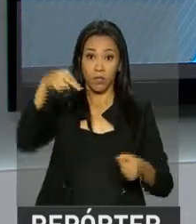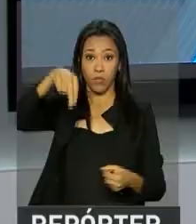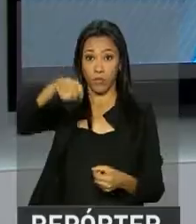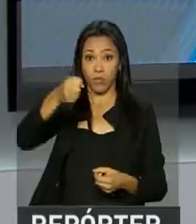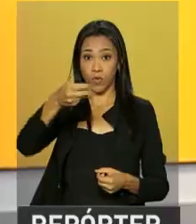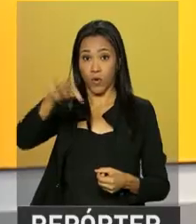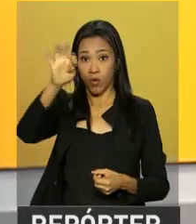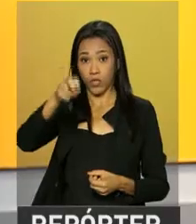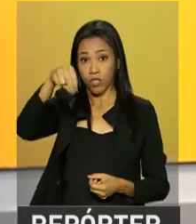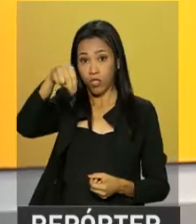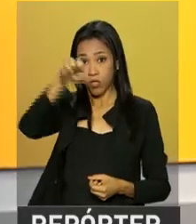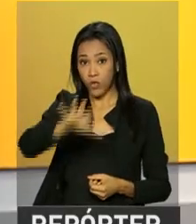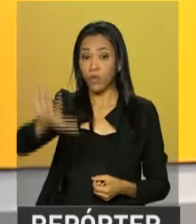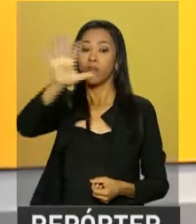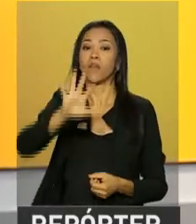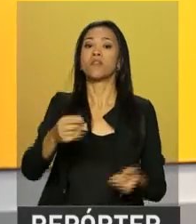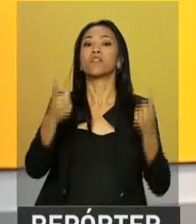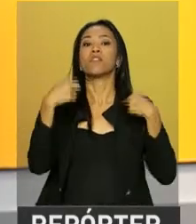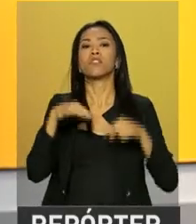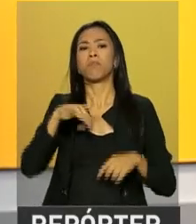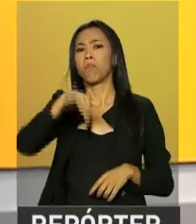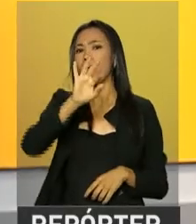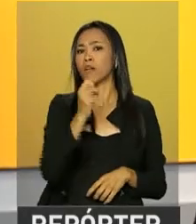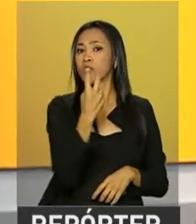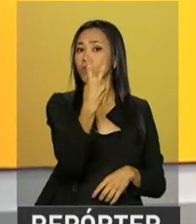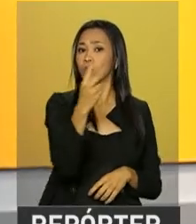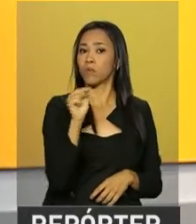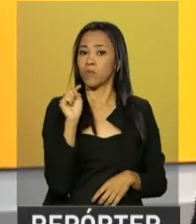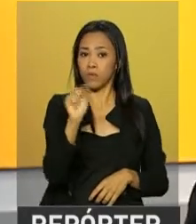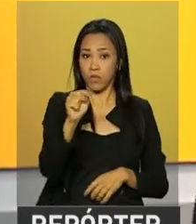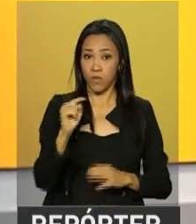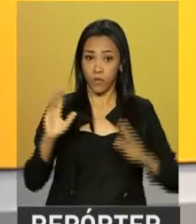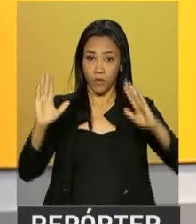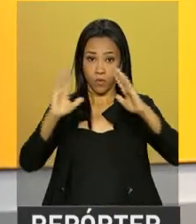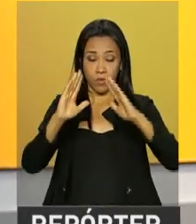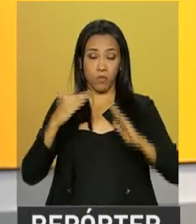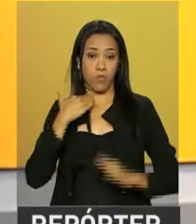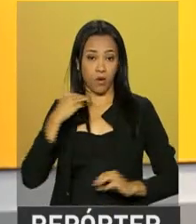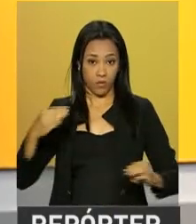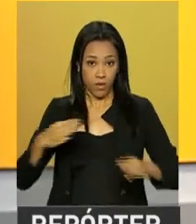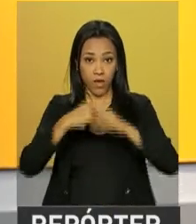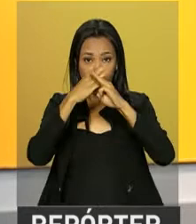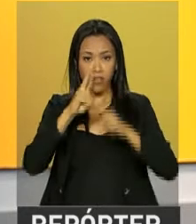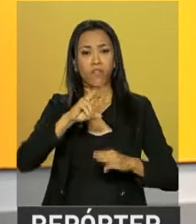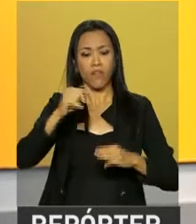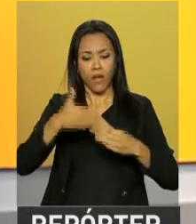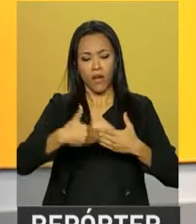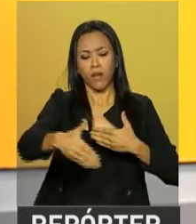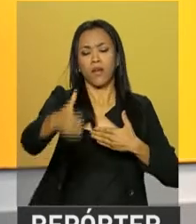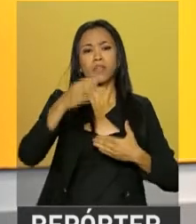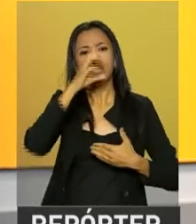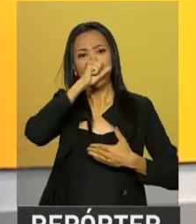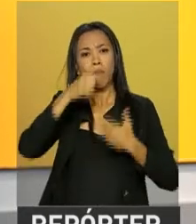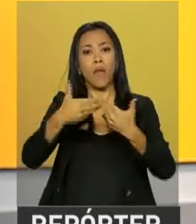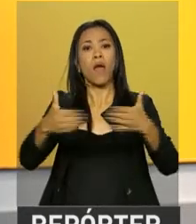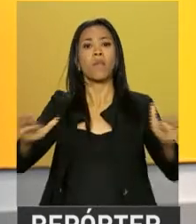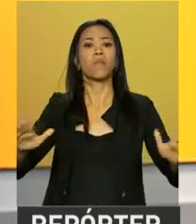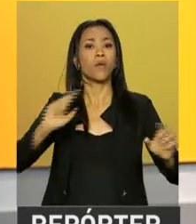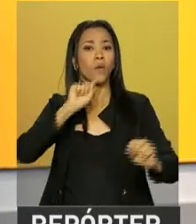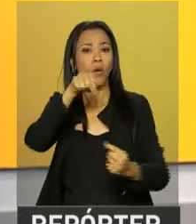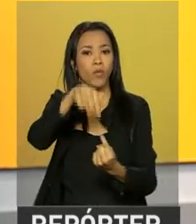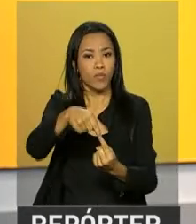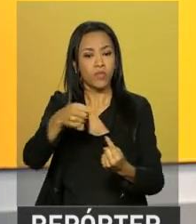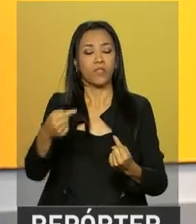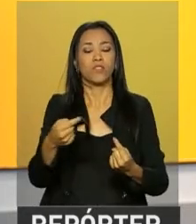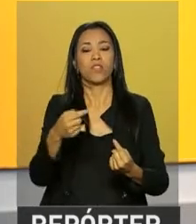país. E mais de 2 mil agências da Caixa Econômica Federal vão abrir neste sábado para atender aos